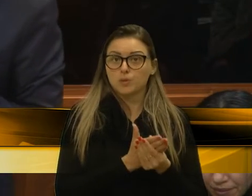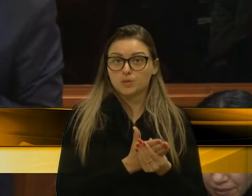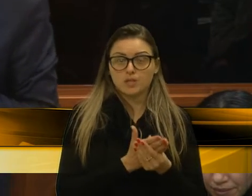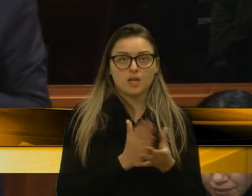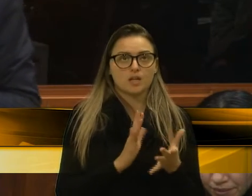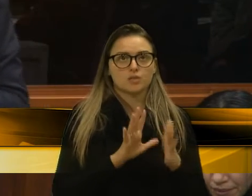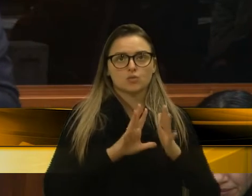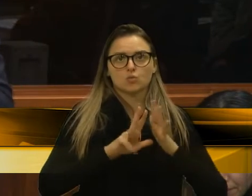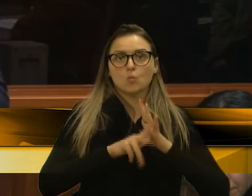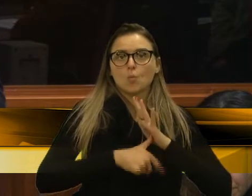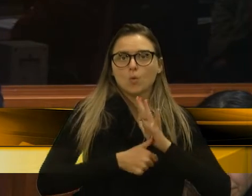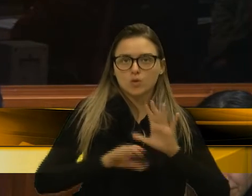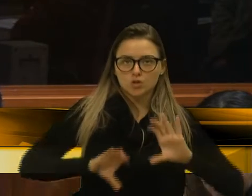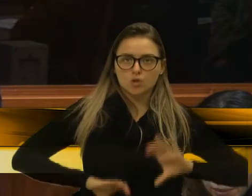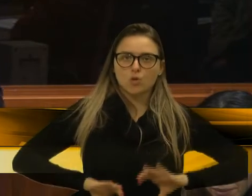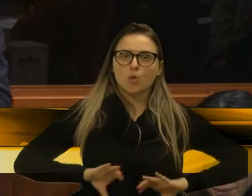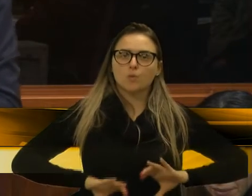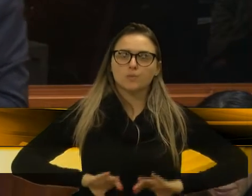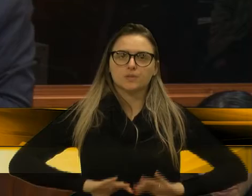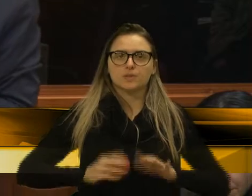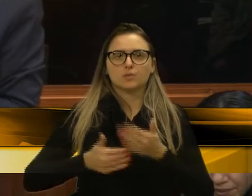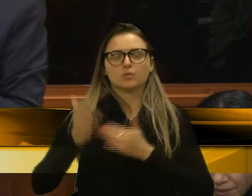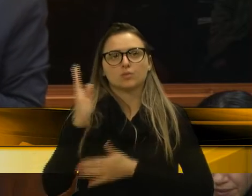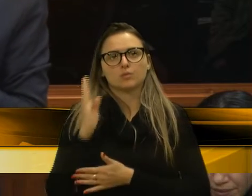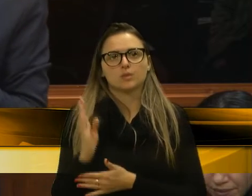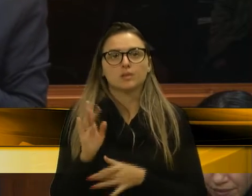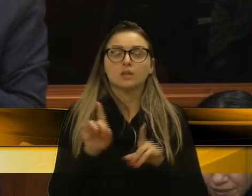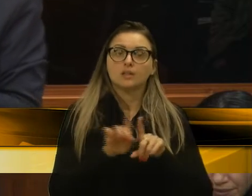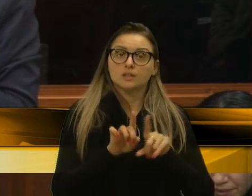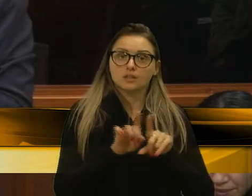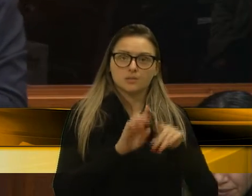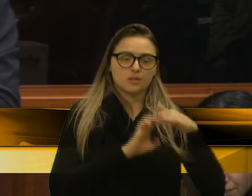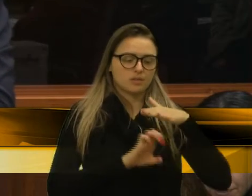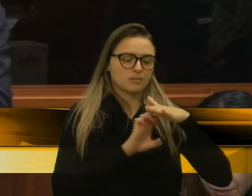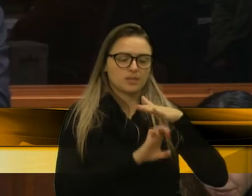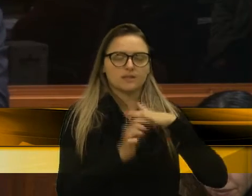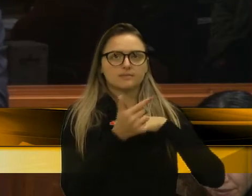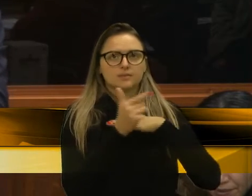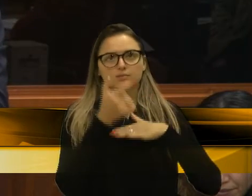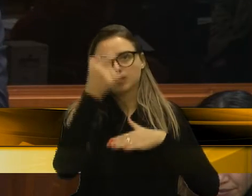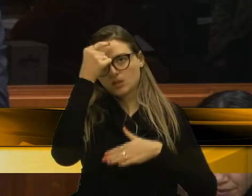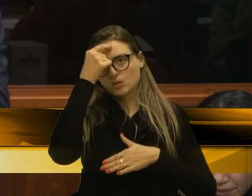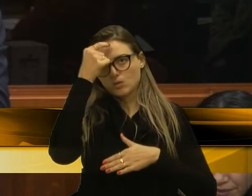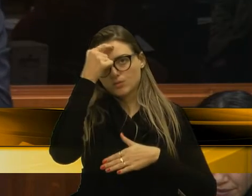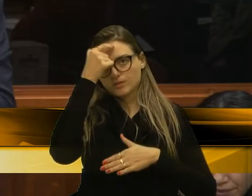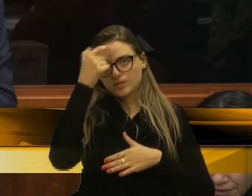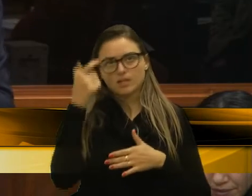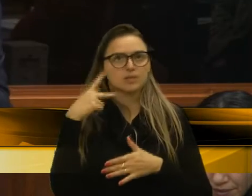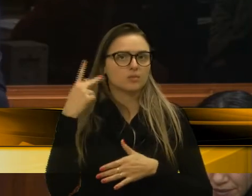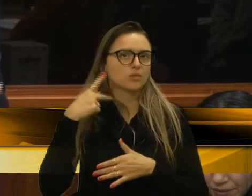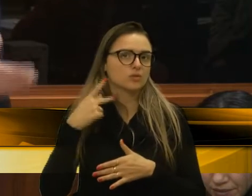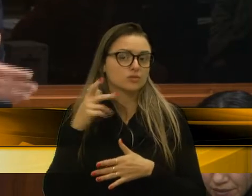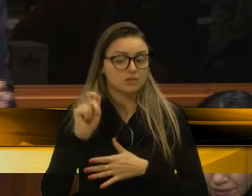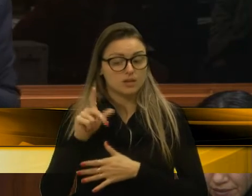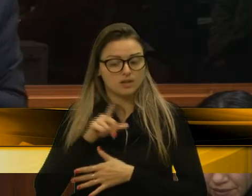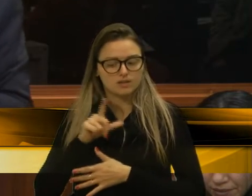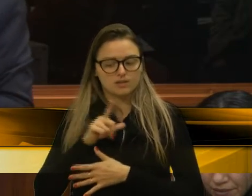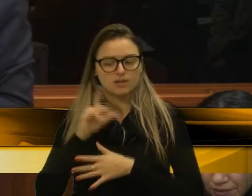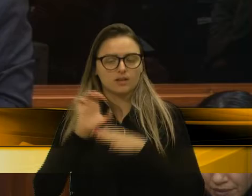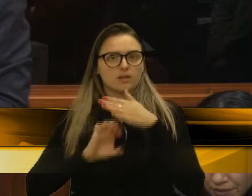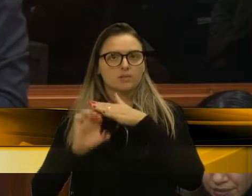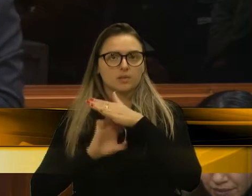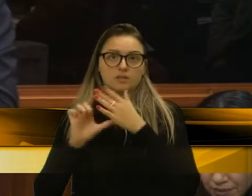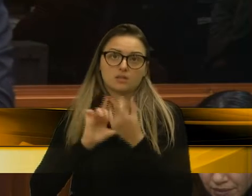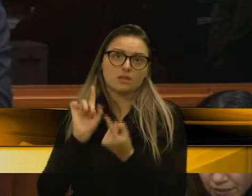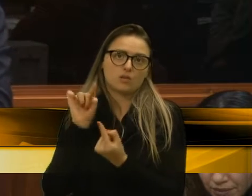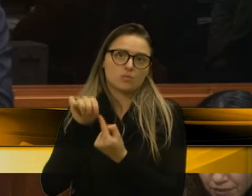de corrupção no Brasil, sem falar que a empresa não tem consciência política. Quem tem uma empresa tem um objetivo que é